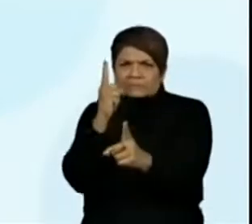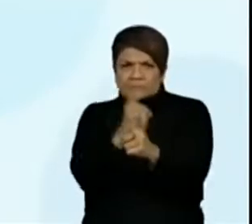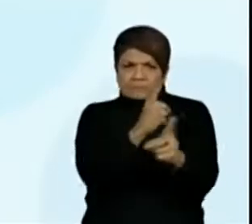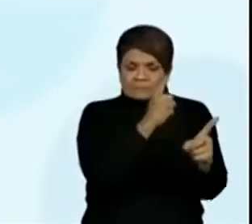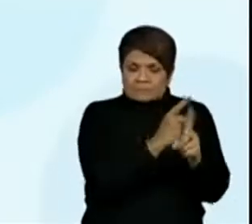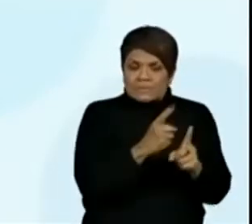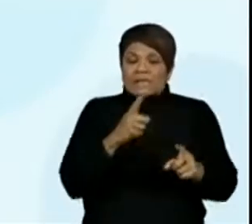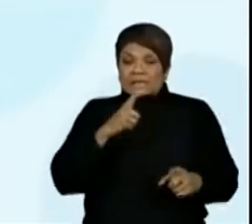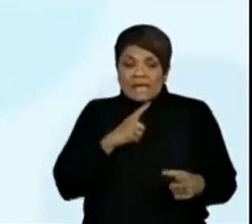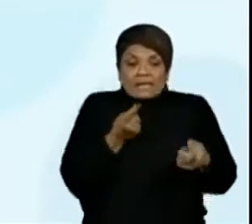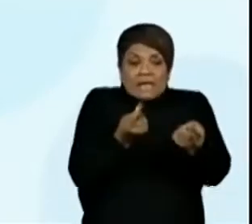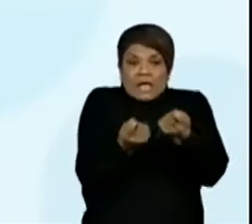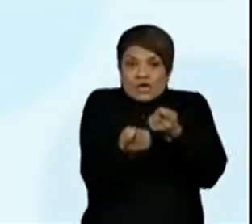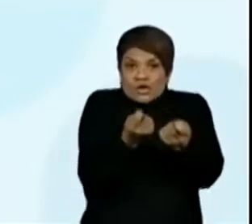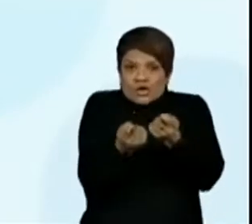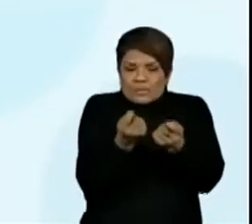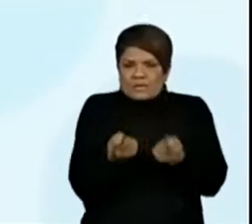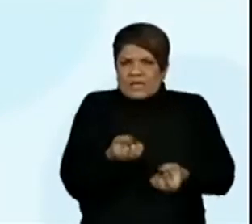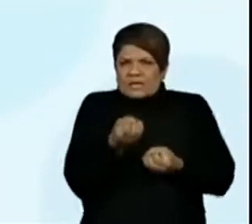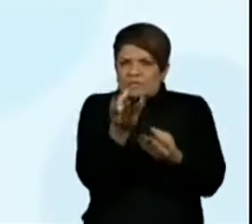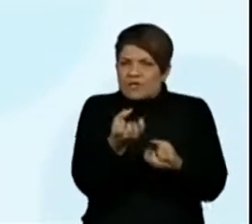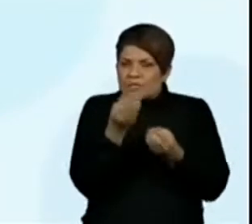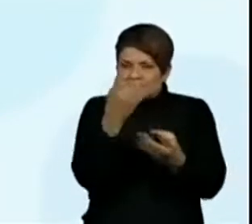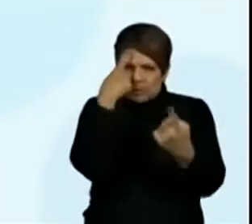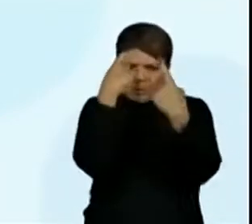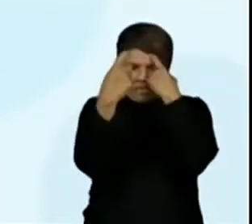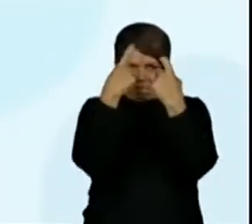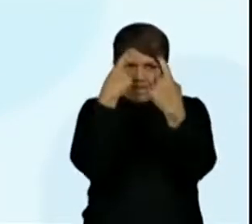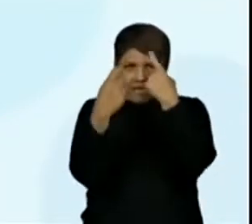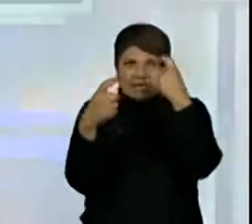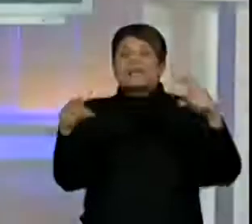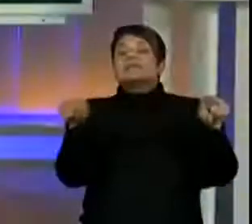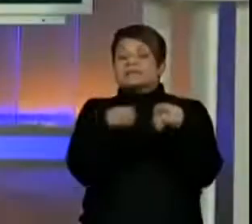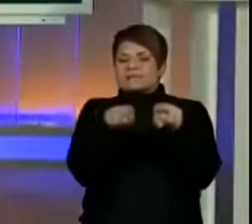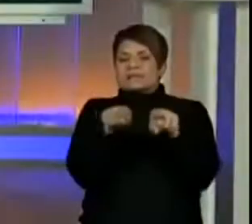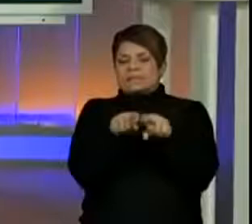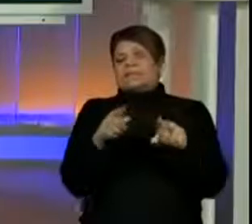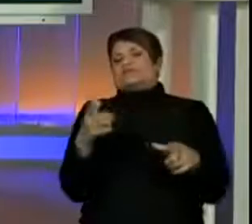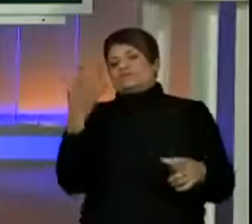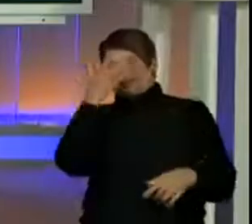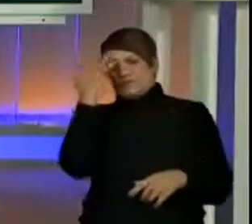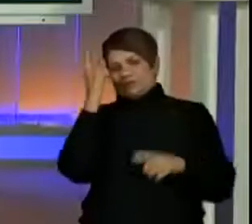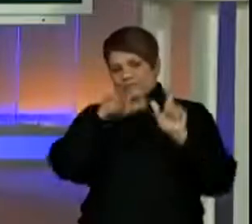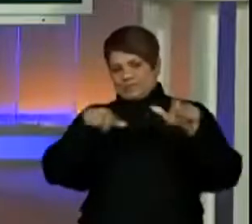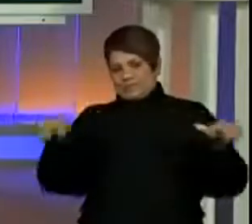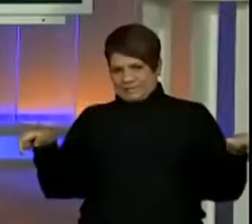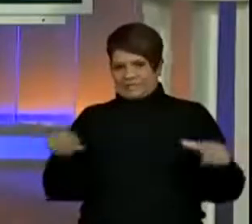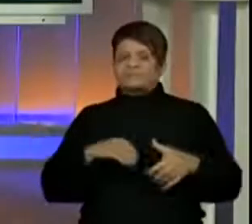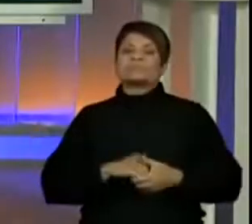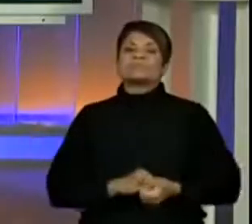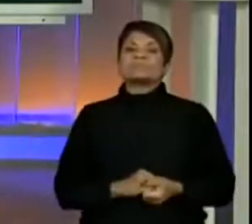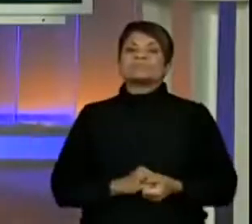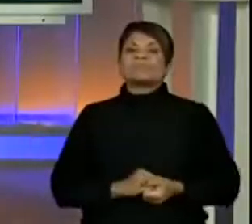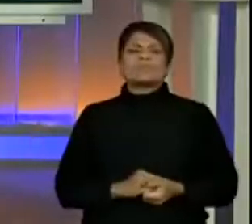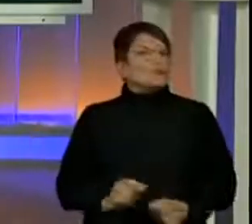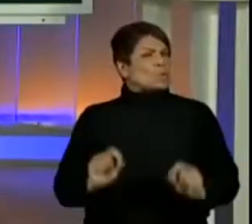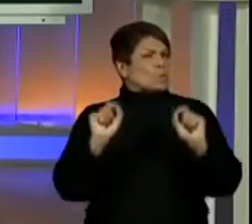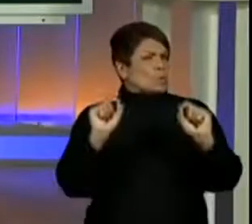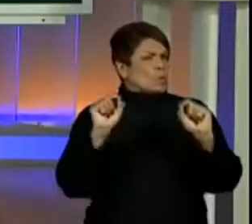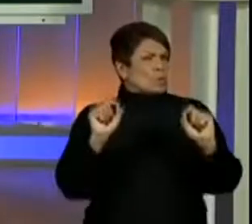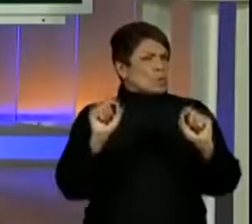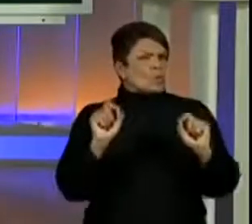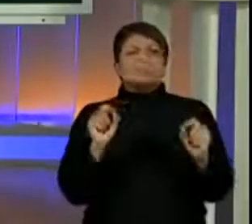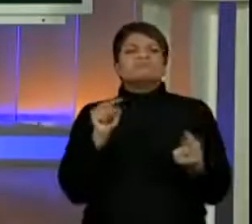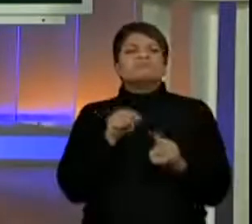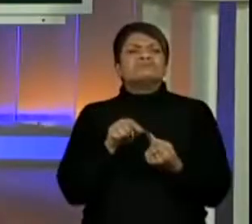informação, de ideias e de pessoas. Muito bem. O que tem a